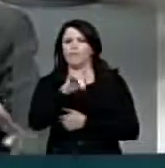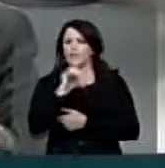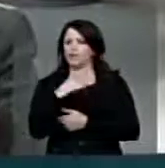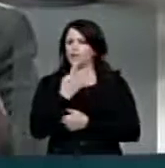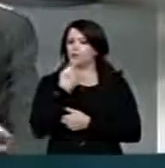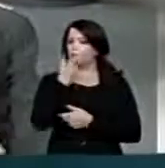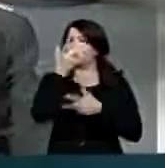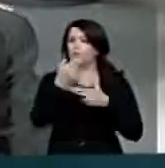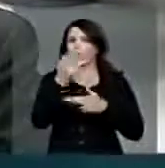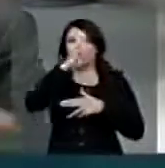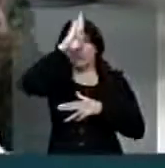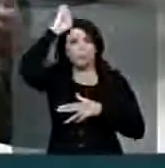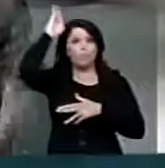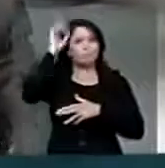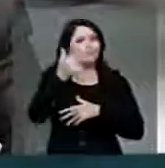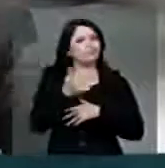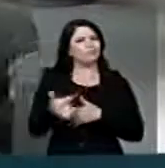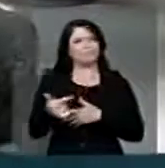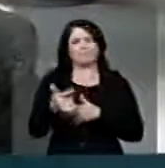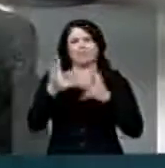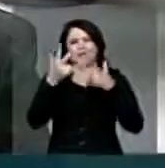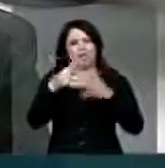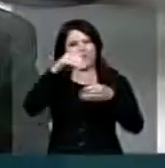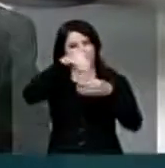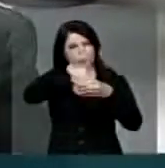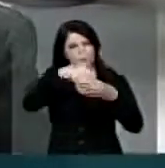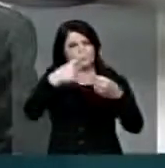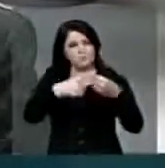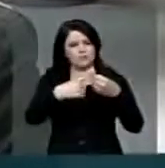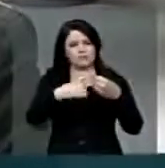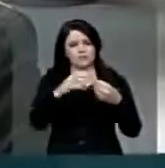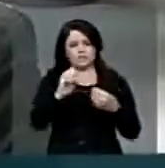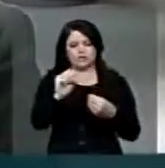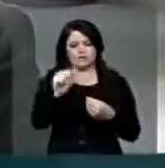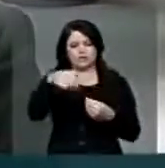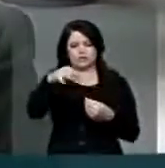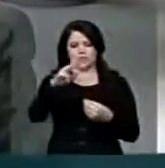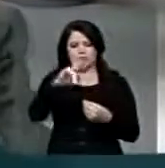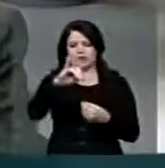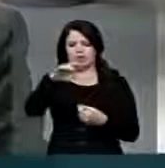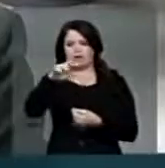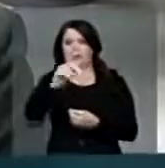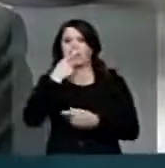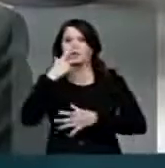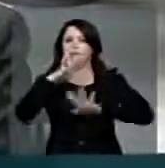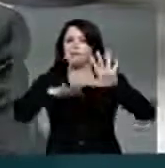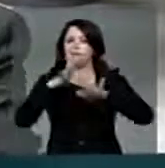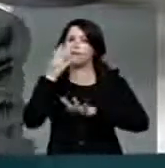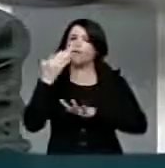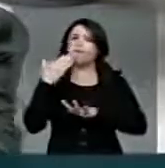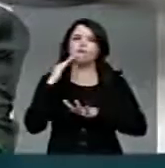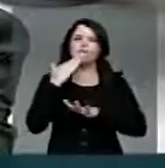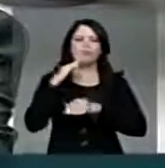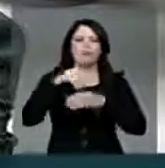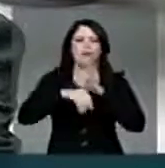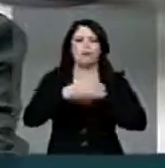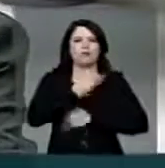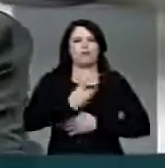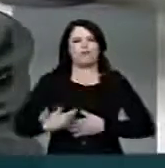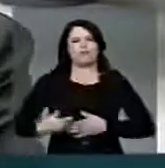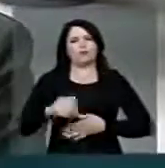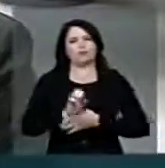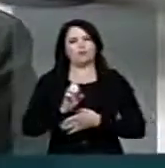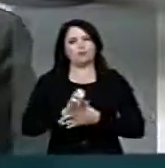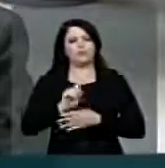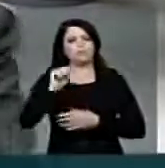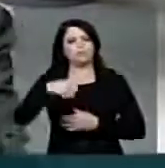o corpo de bombeiro, como nós temos em Santa Maria. Talvez seja uma falha do governo estadual,